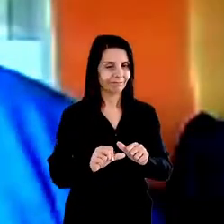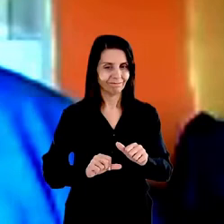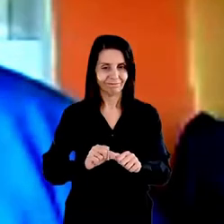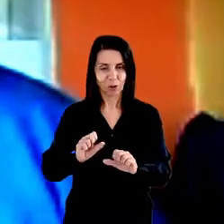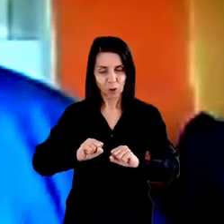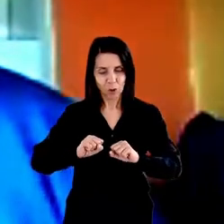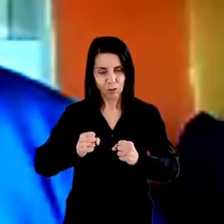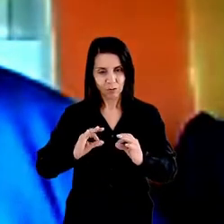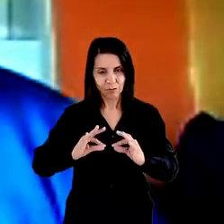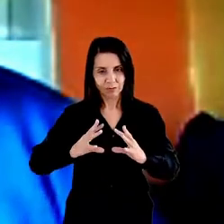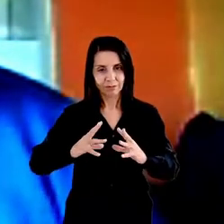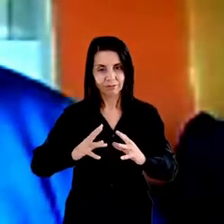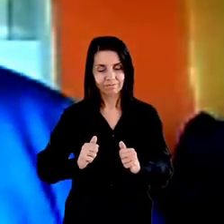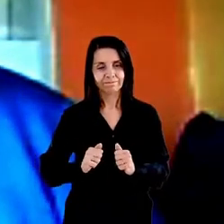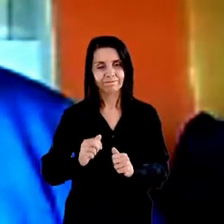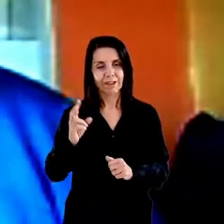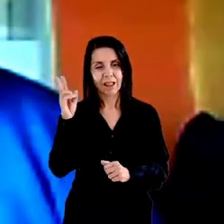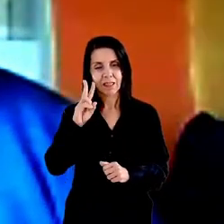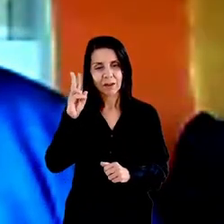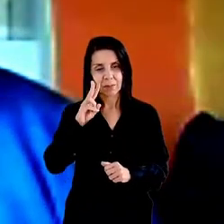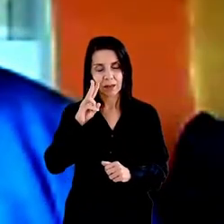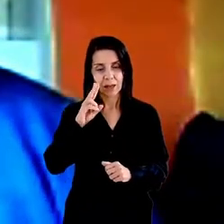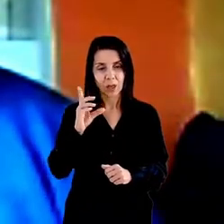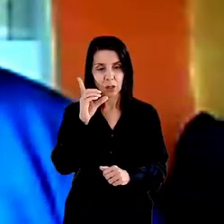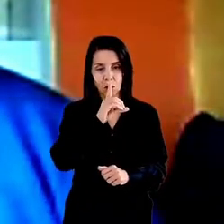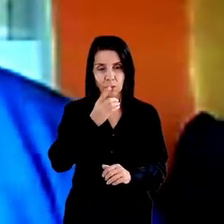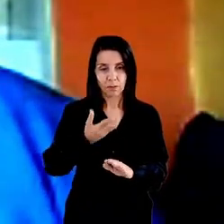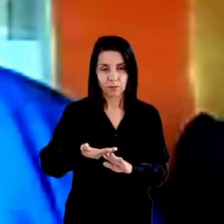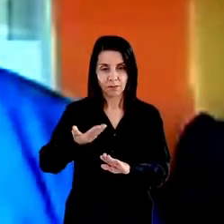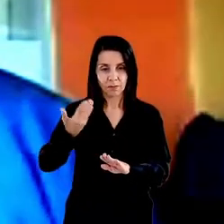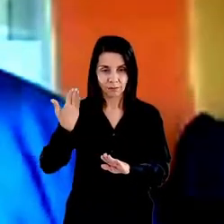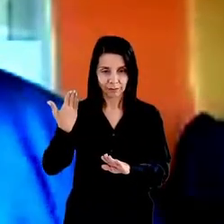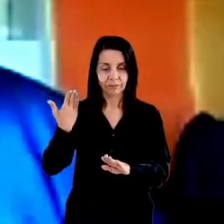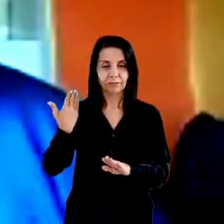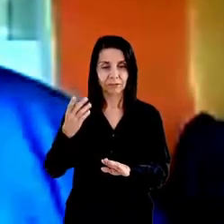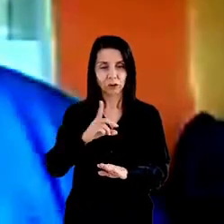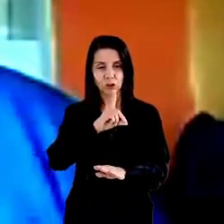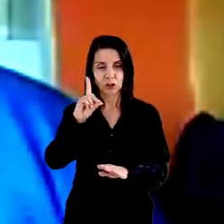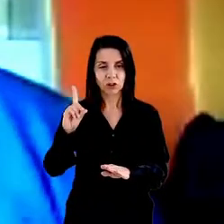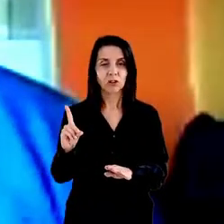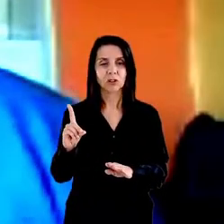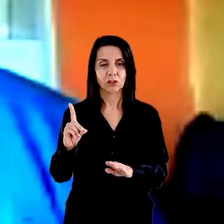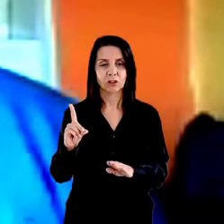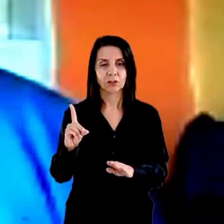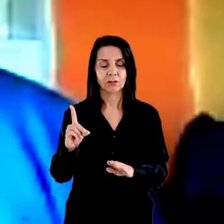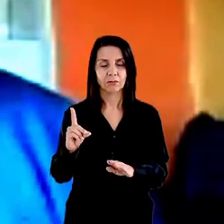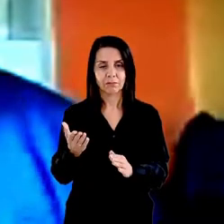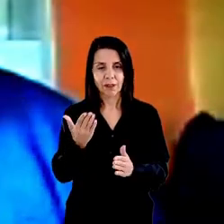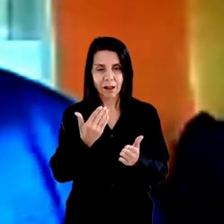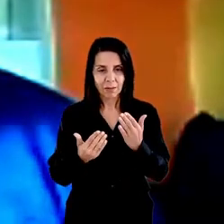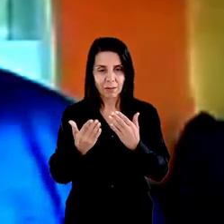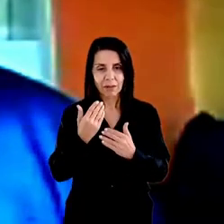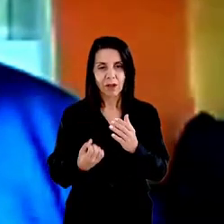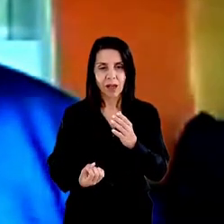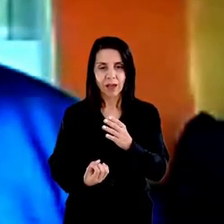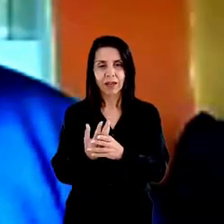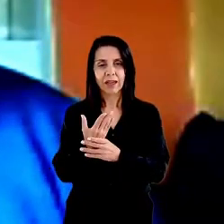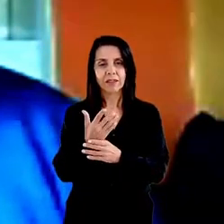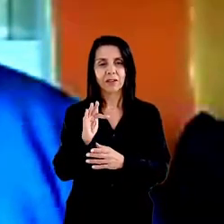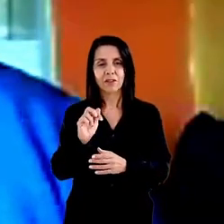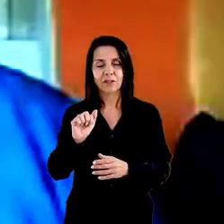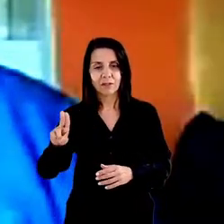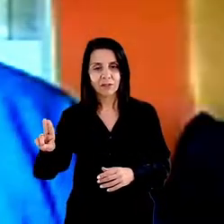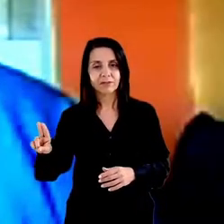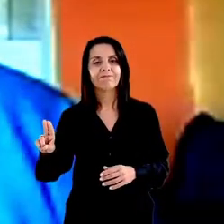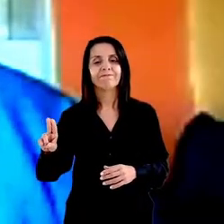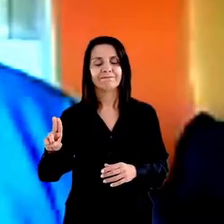Lembrar do dia 16 de outubro, domingo passado e agora, dia que é o dia da alimentação, pela ONU, pela criação da FAO, e